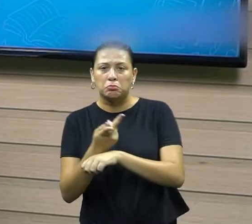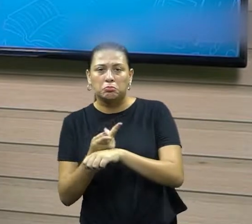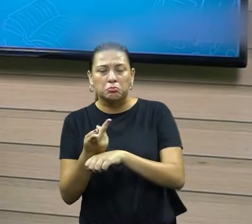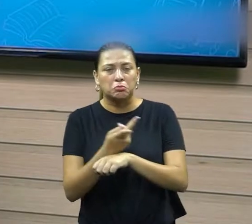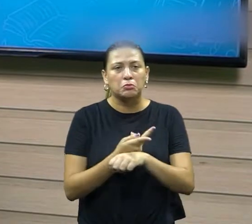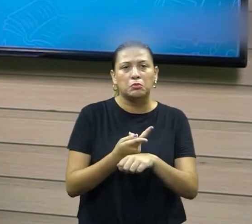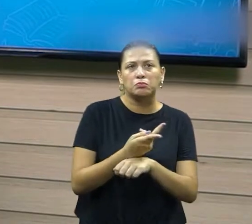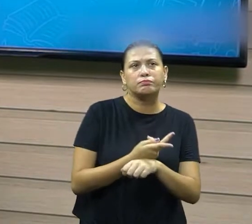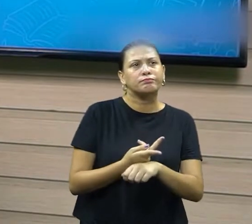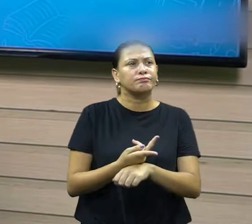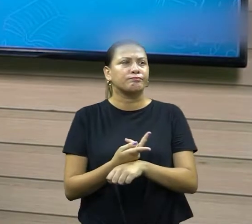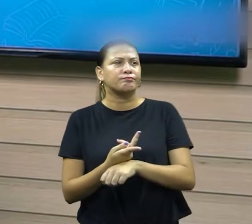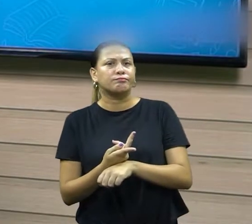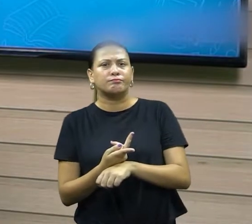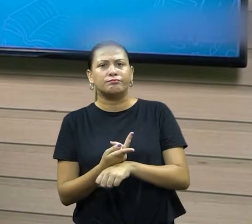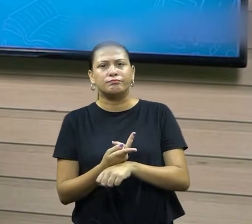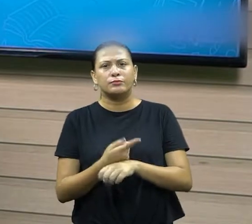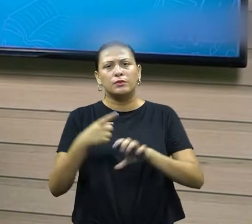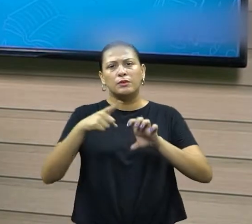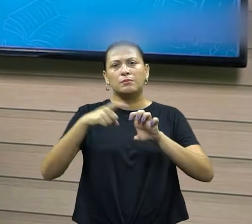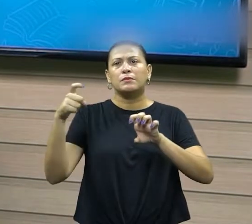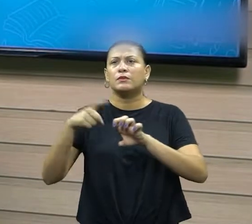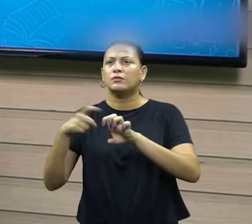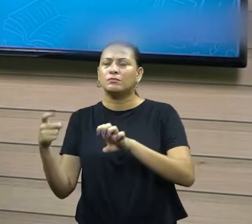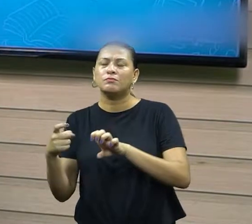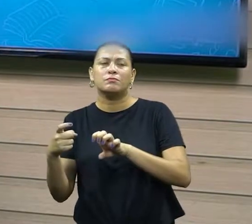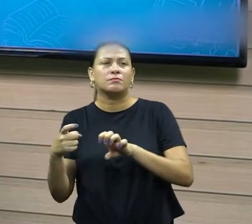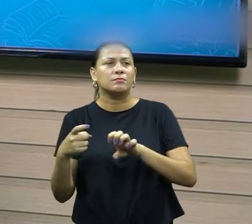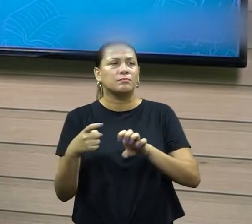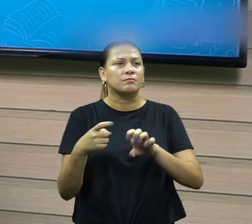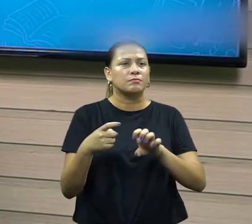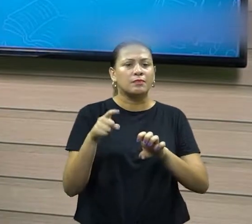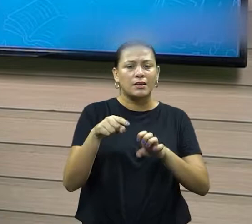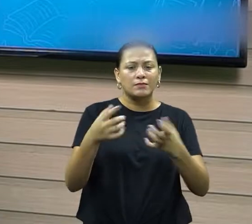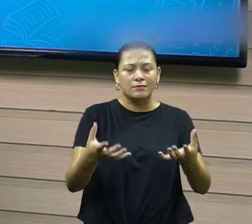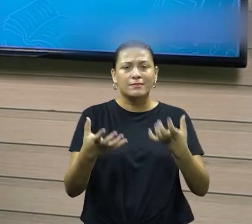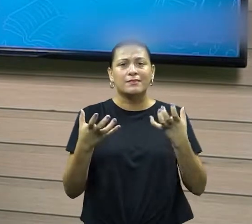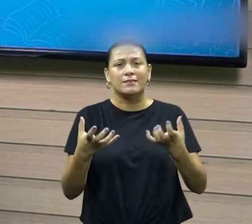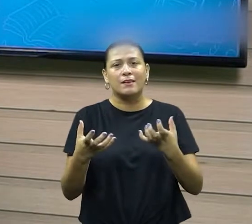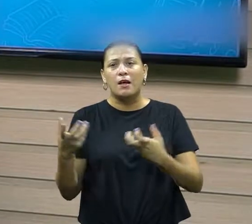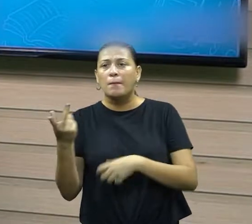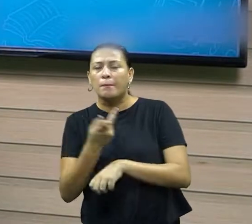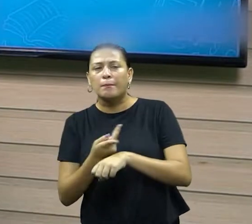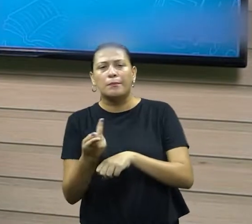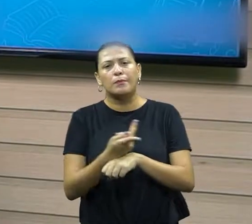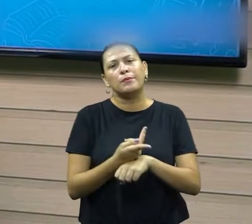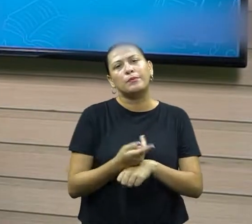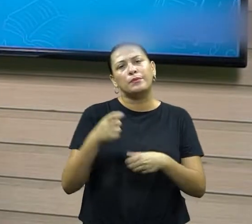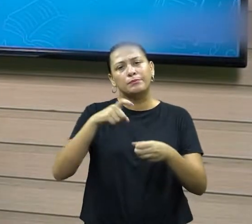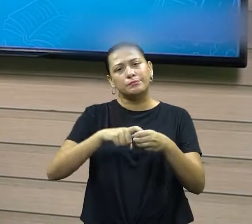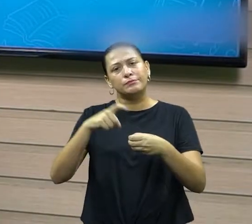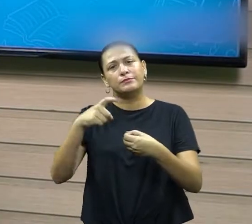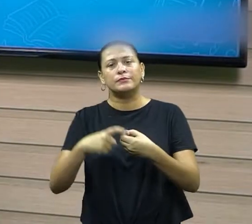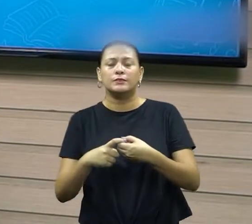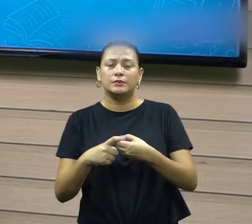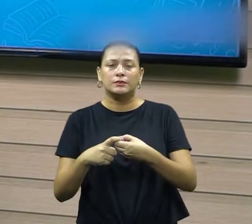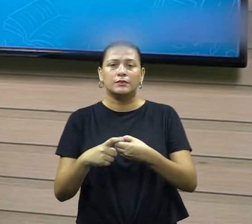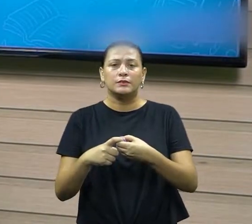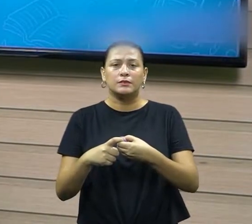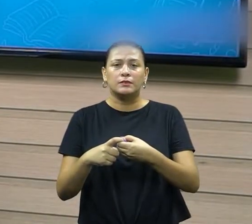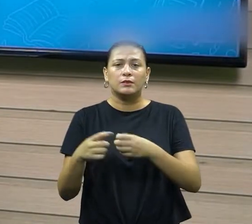cidade, então, vai buscar parceiro, né? Que, junto, eles possam estar realizando essa